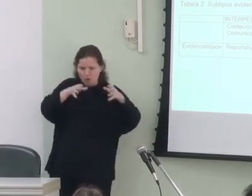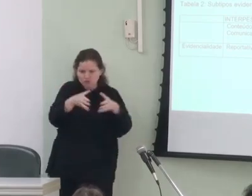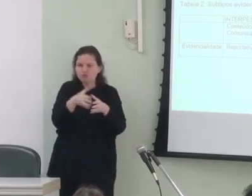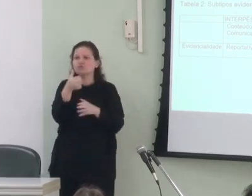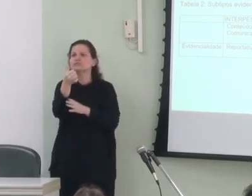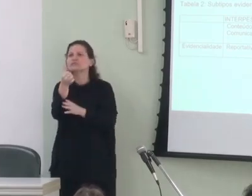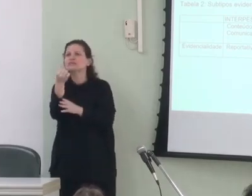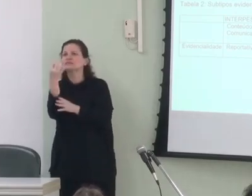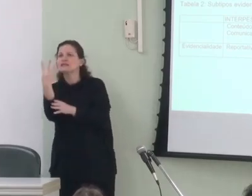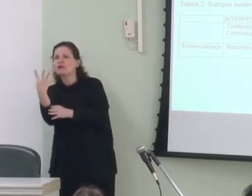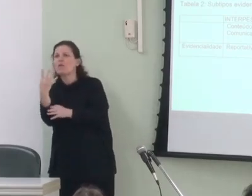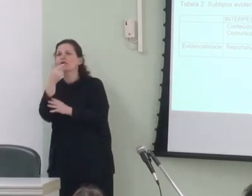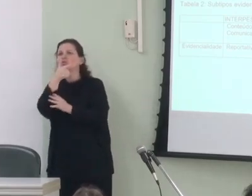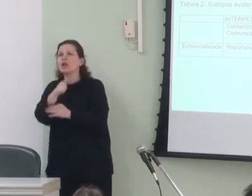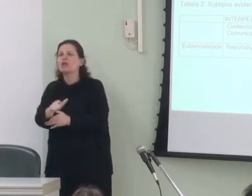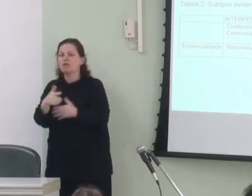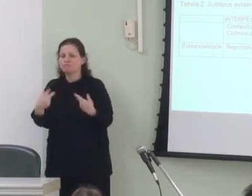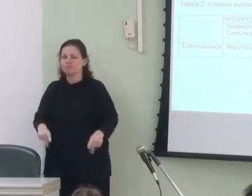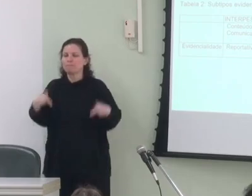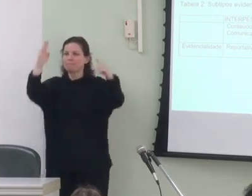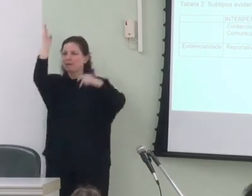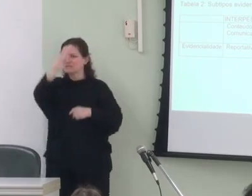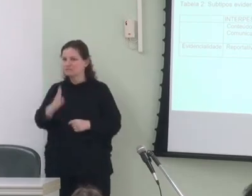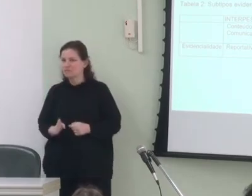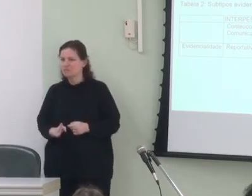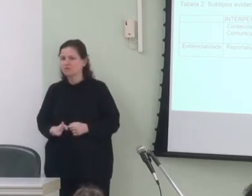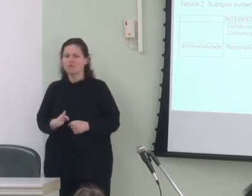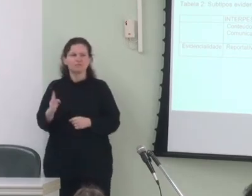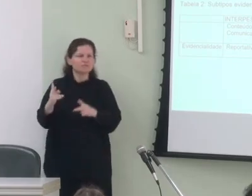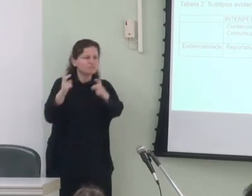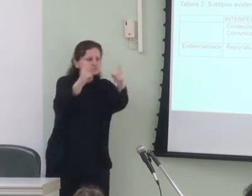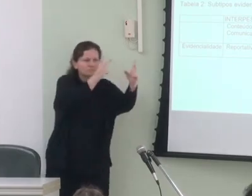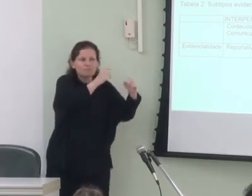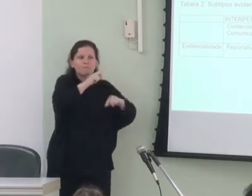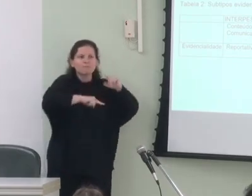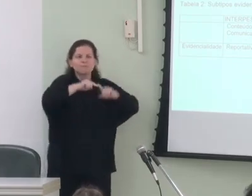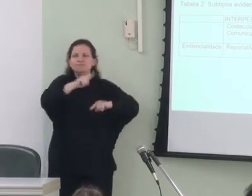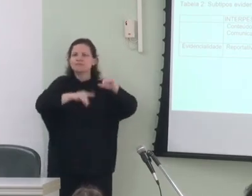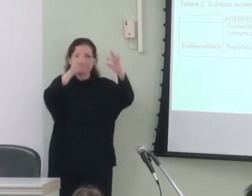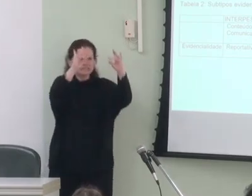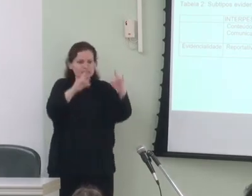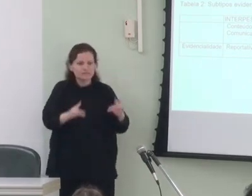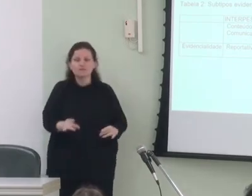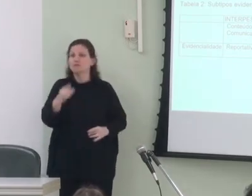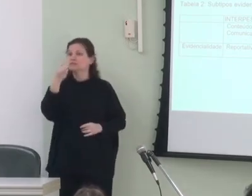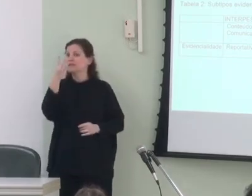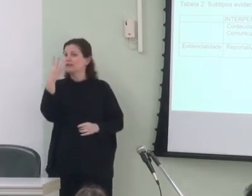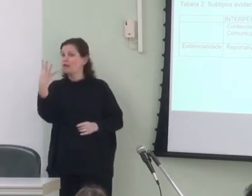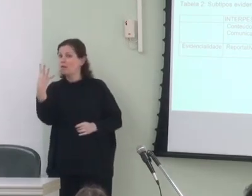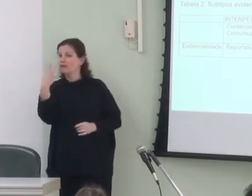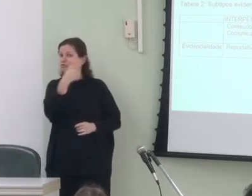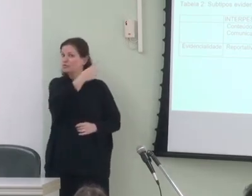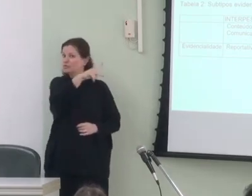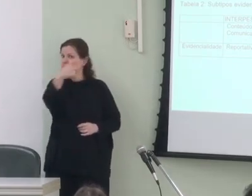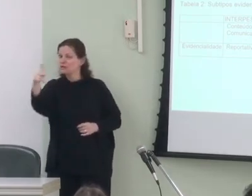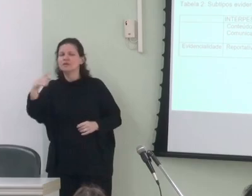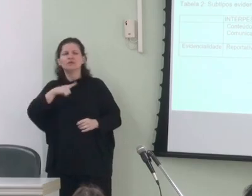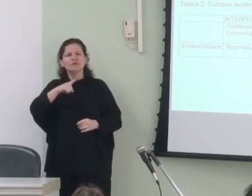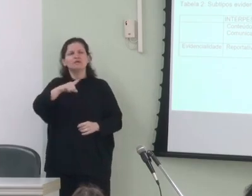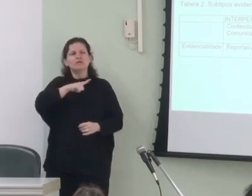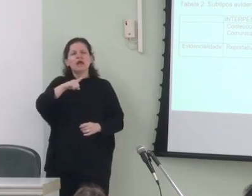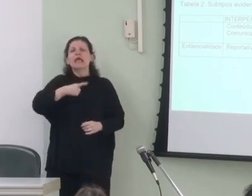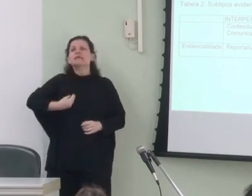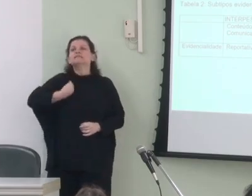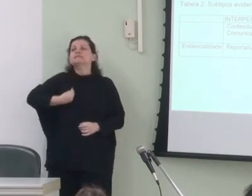64 línguas nativas do Brasil e encontramos no material descritivo de 34 delas menção à